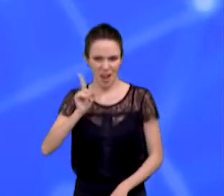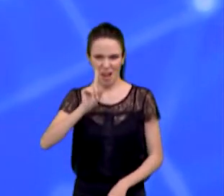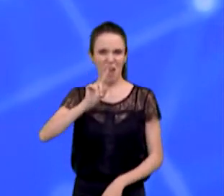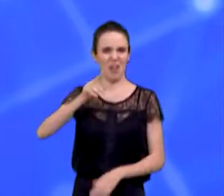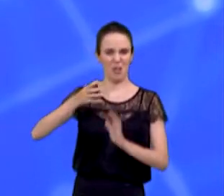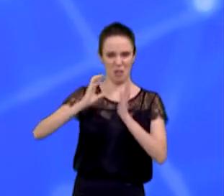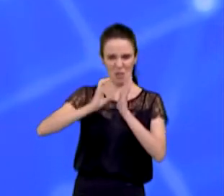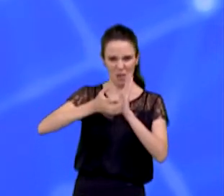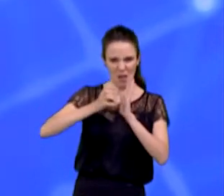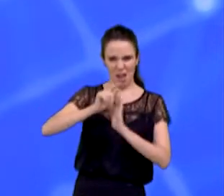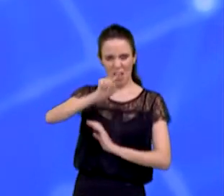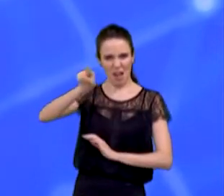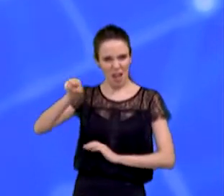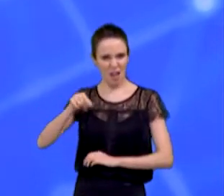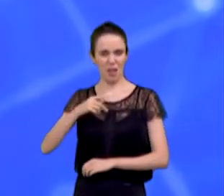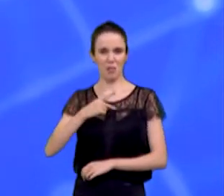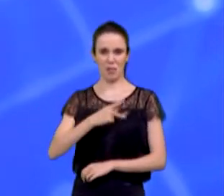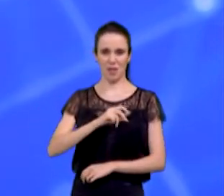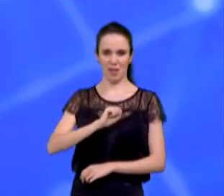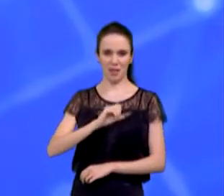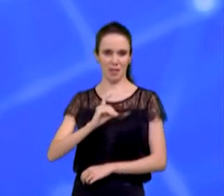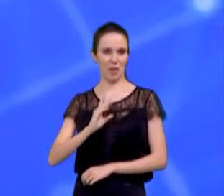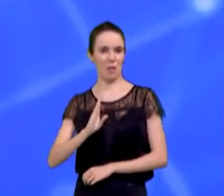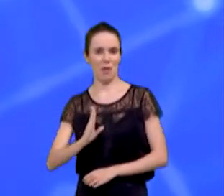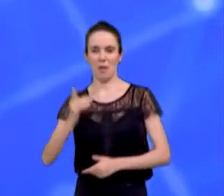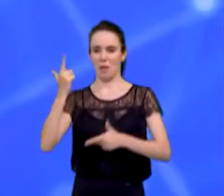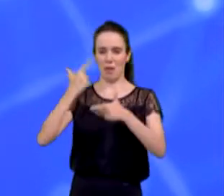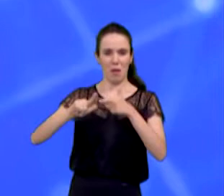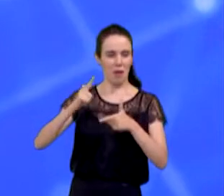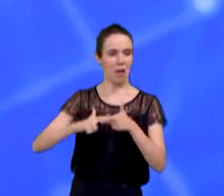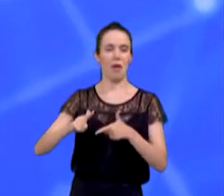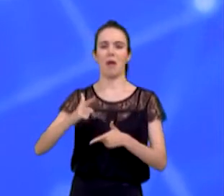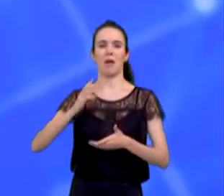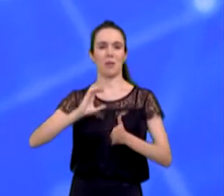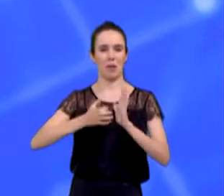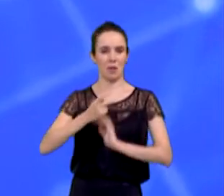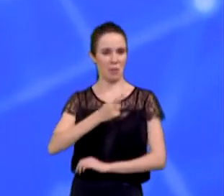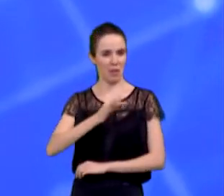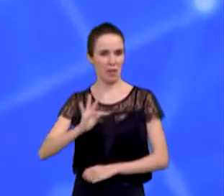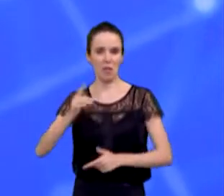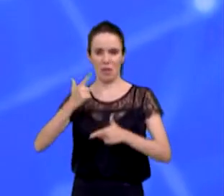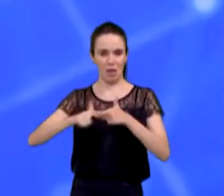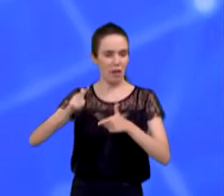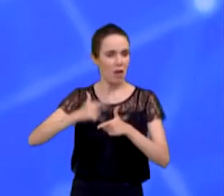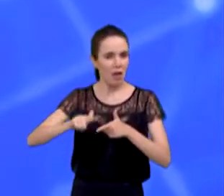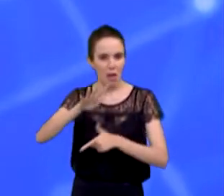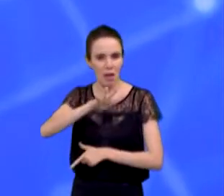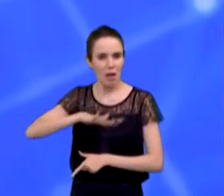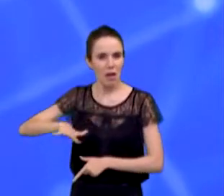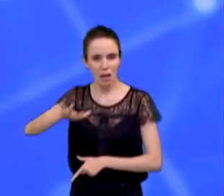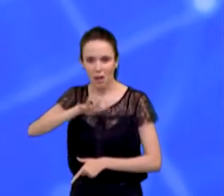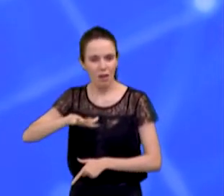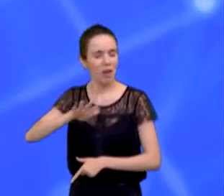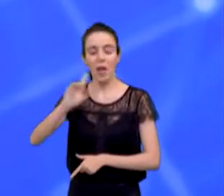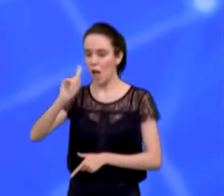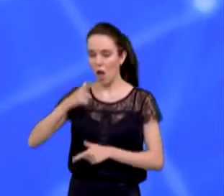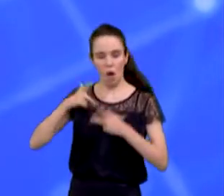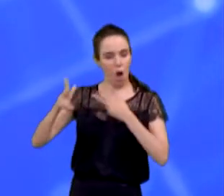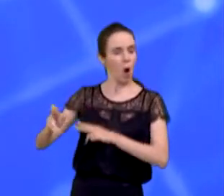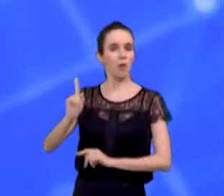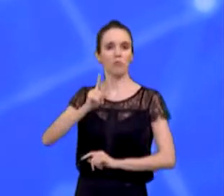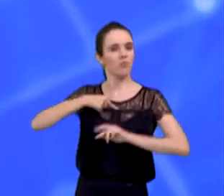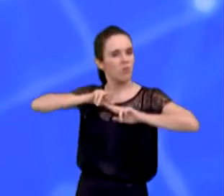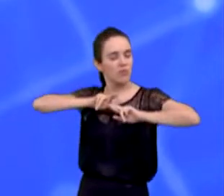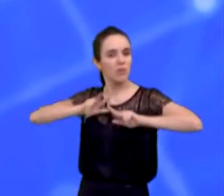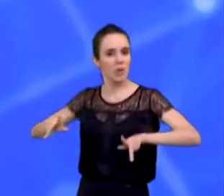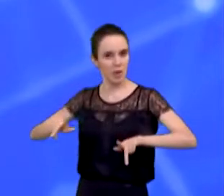erros que o PSDB e o PT tiveram. O PT trouxe de fora vários desempregados do PT para atuar